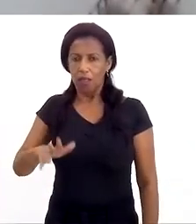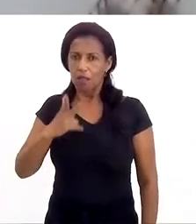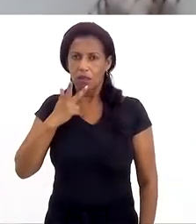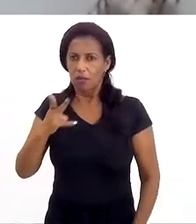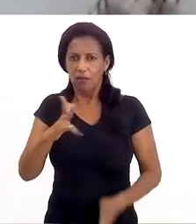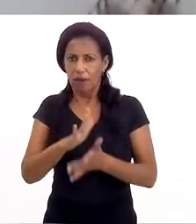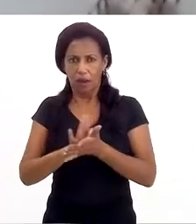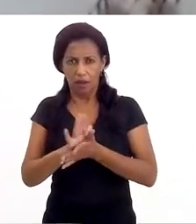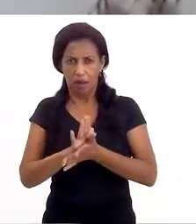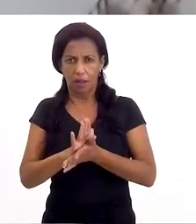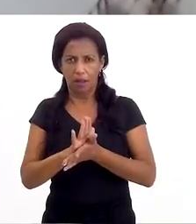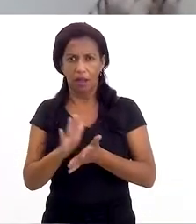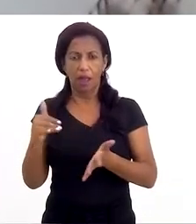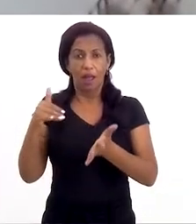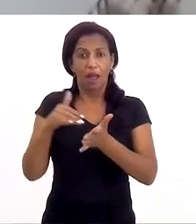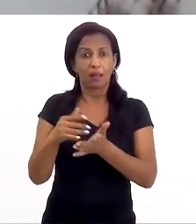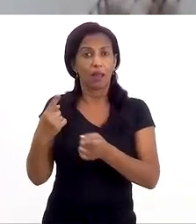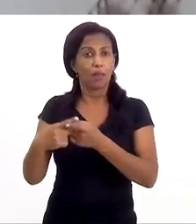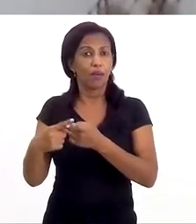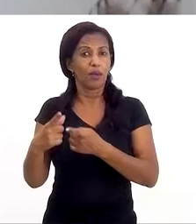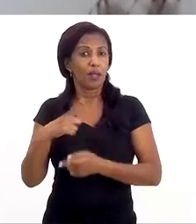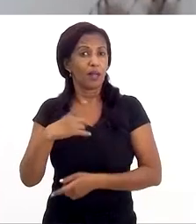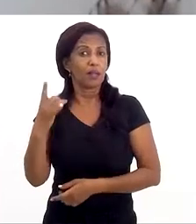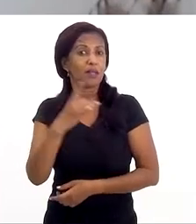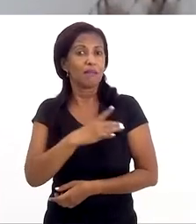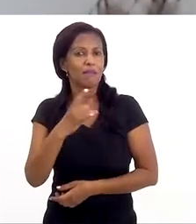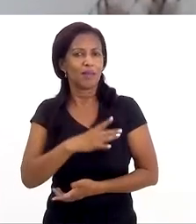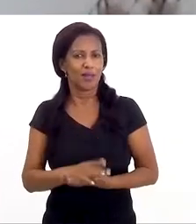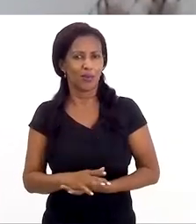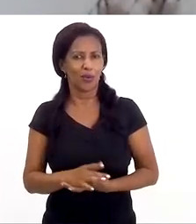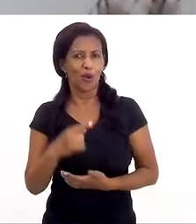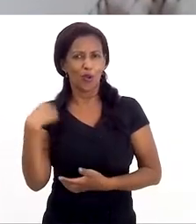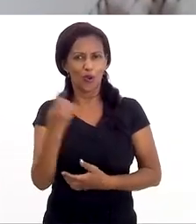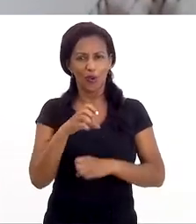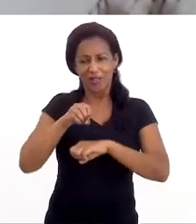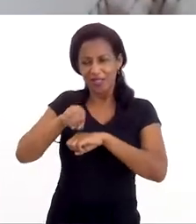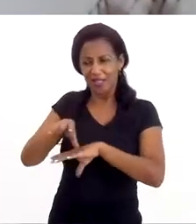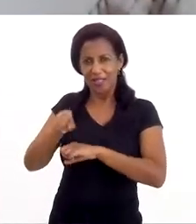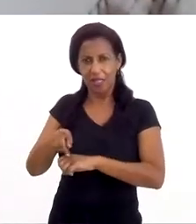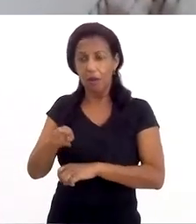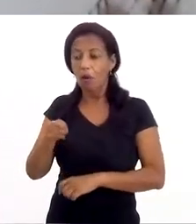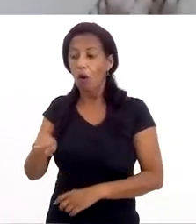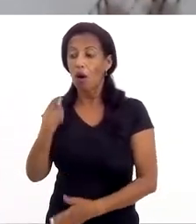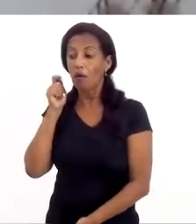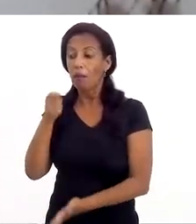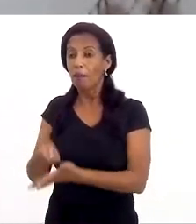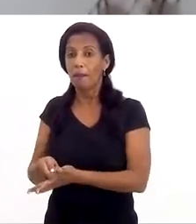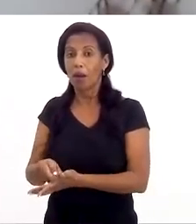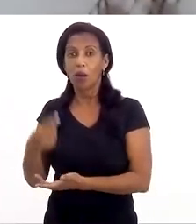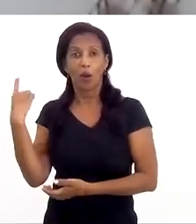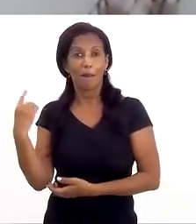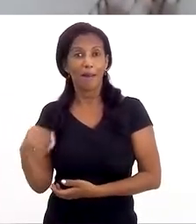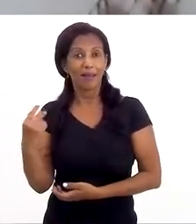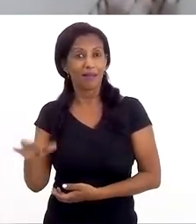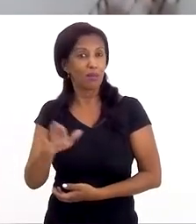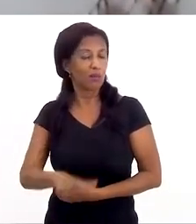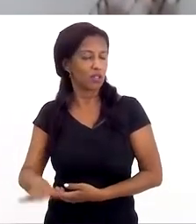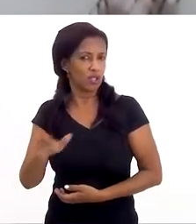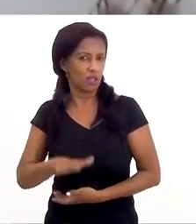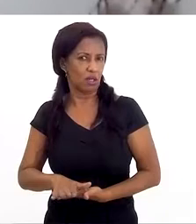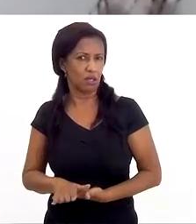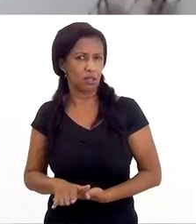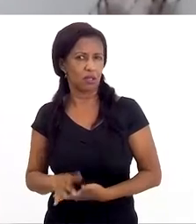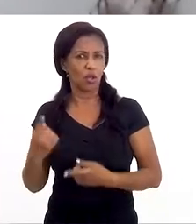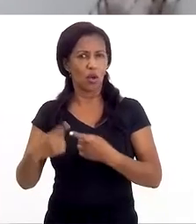criança vai falar, até porque ela tem medo. Nós educamos a nossa criança com punição. Nós batemos na